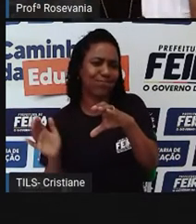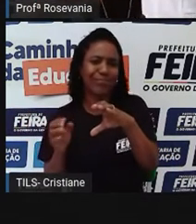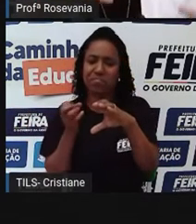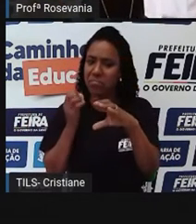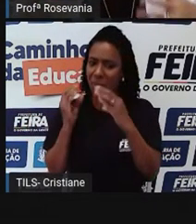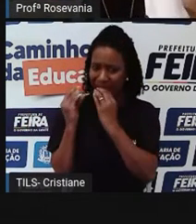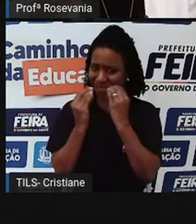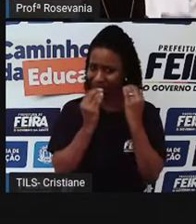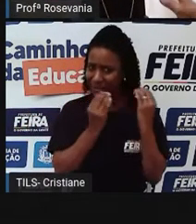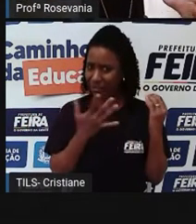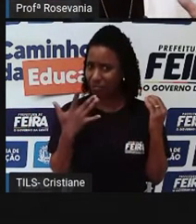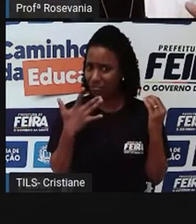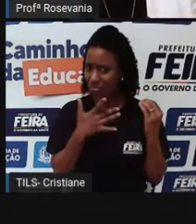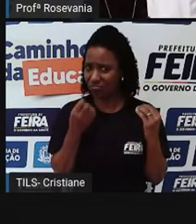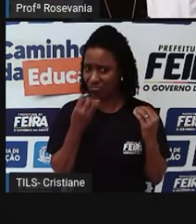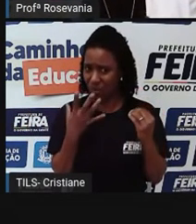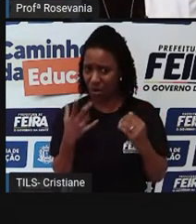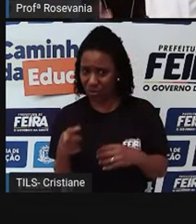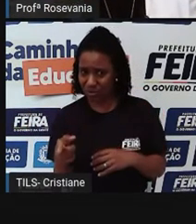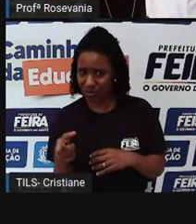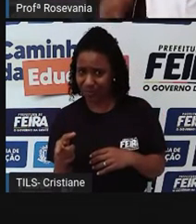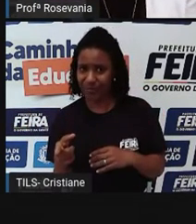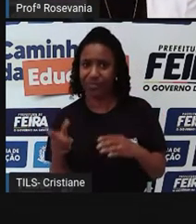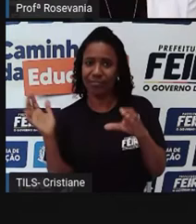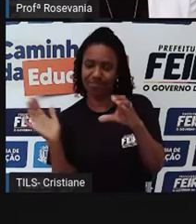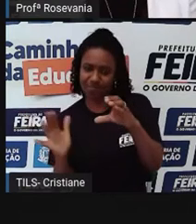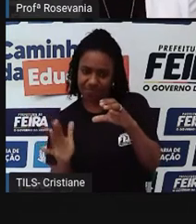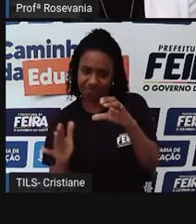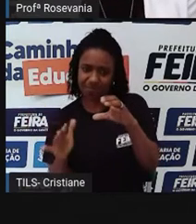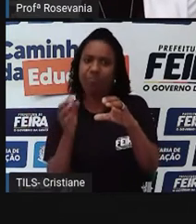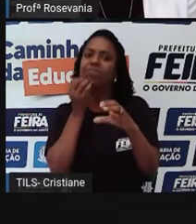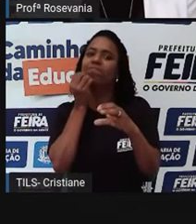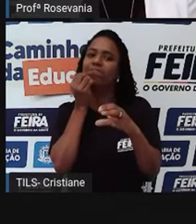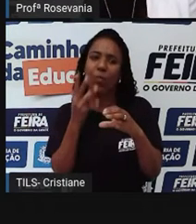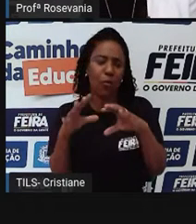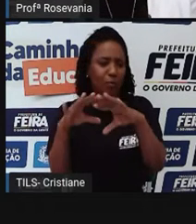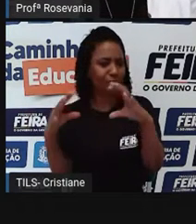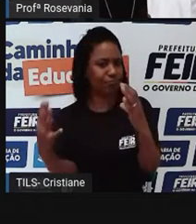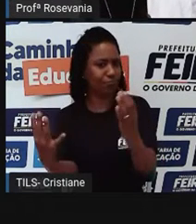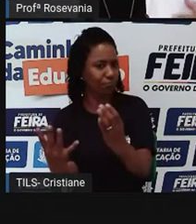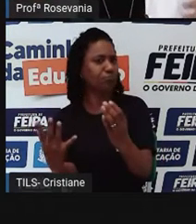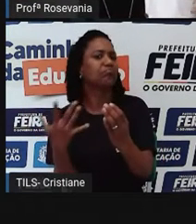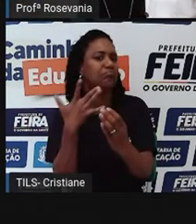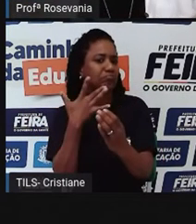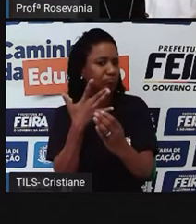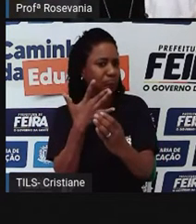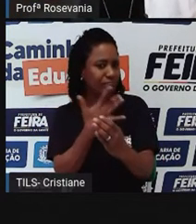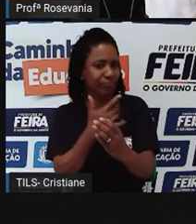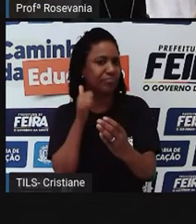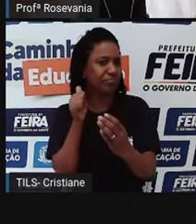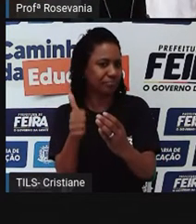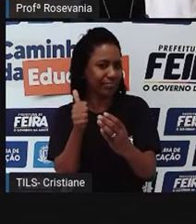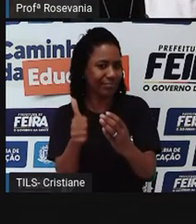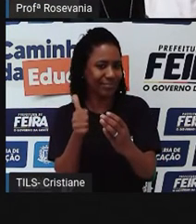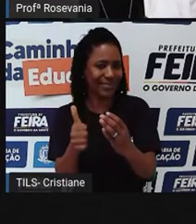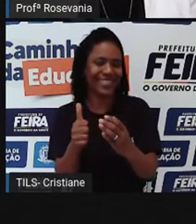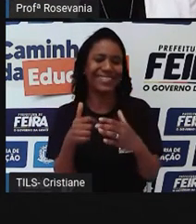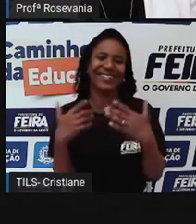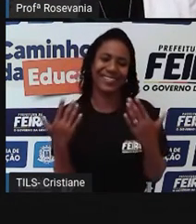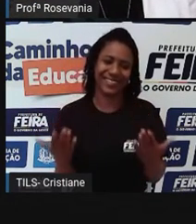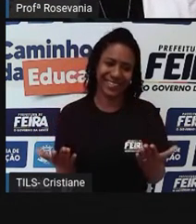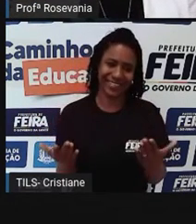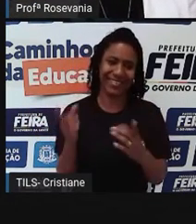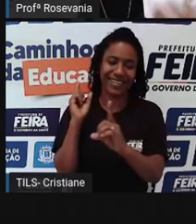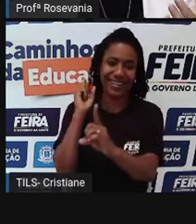que olha, né, as características ali da cor dela, e você olha, pode levar essa daí, né, é um local de encontrar